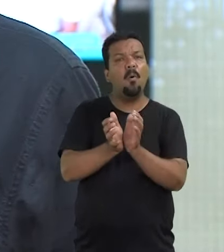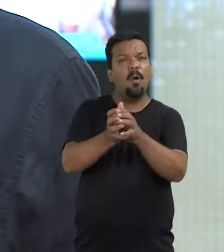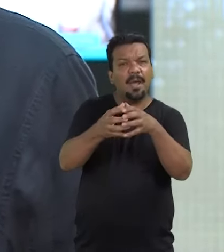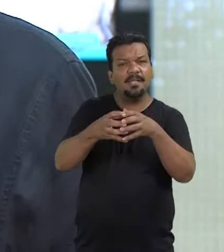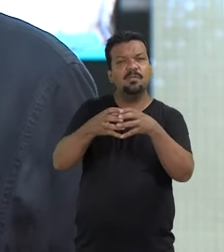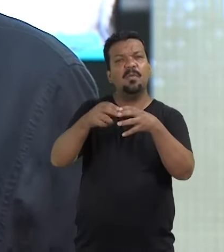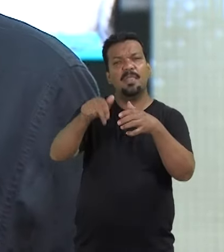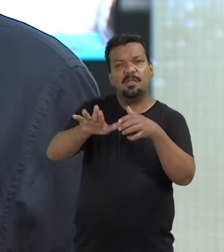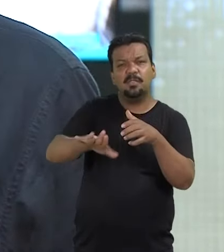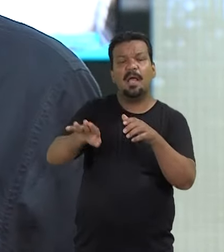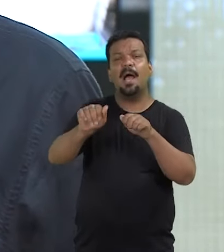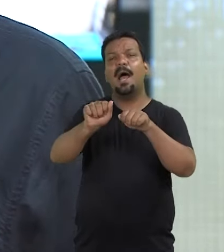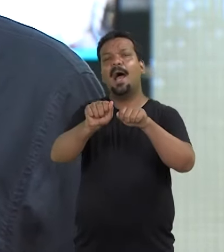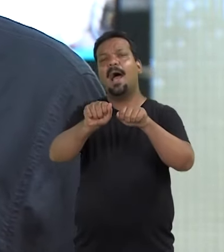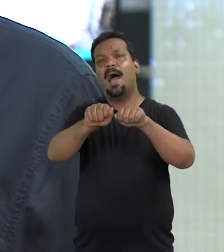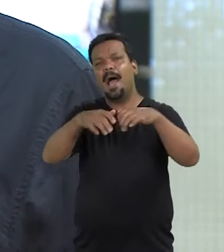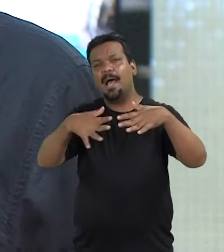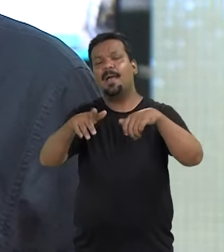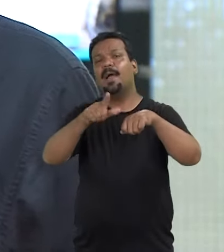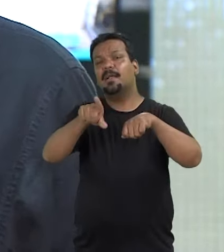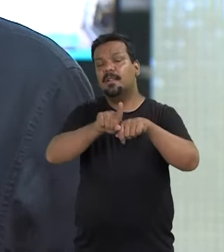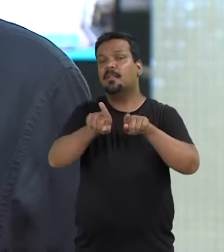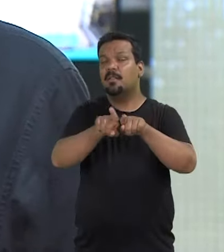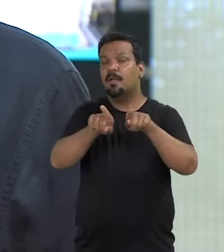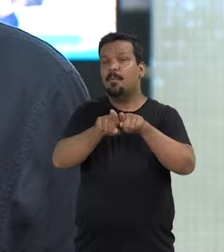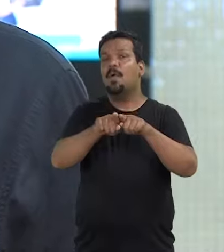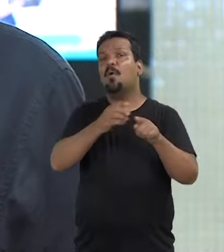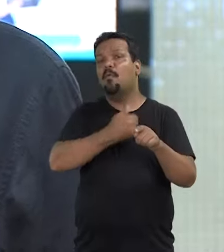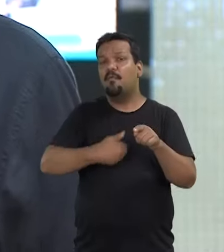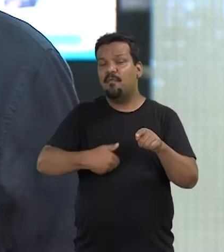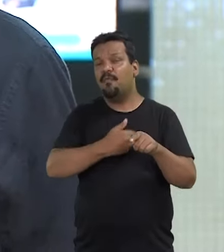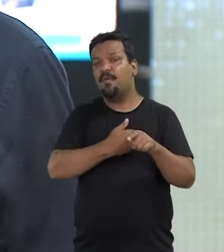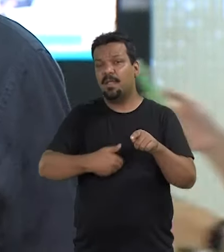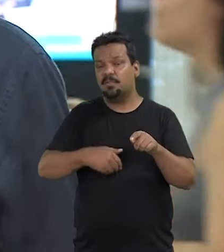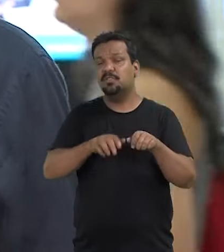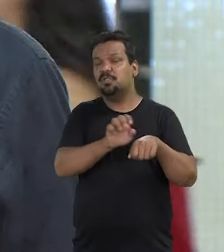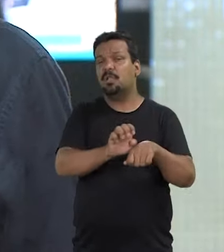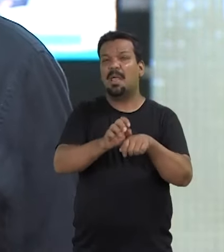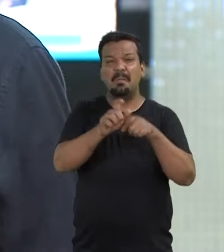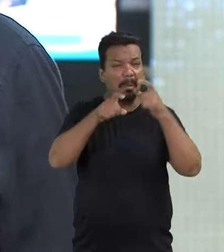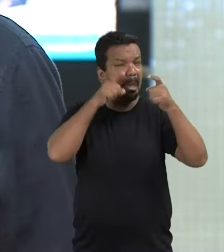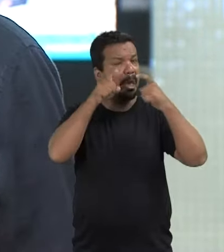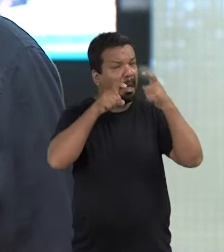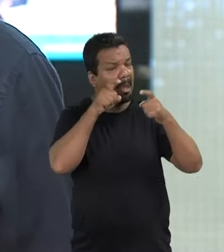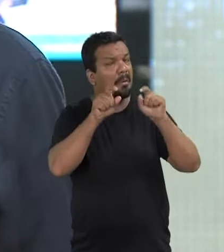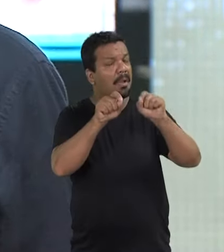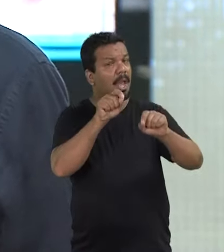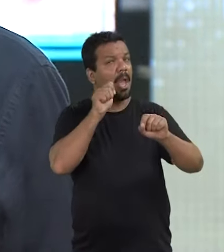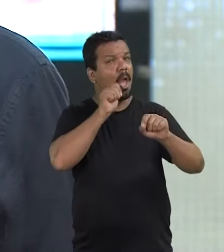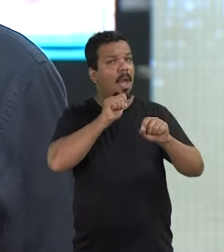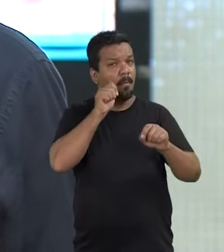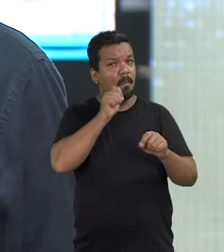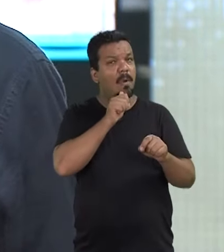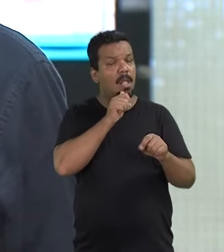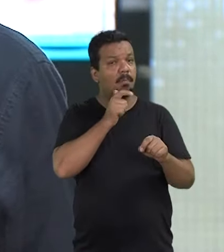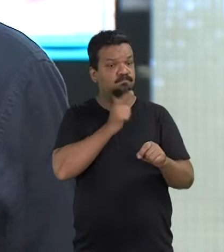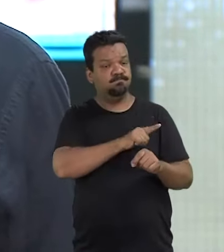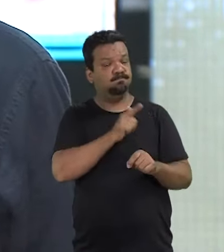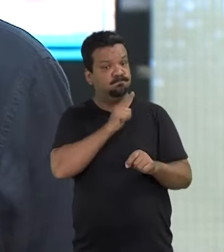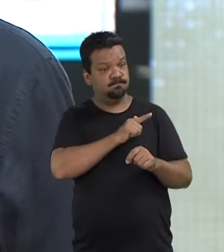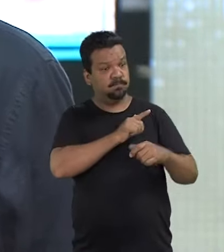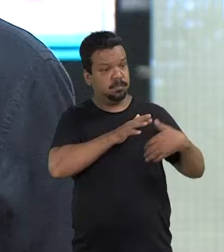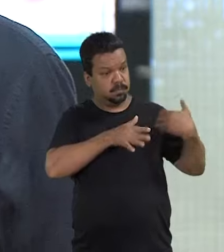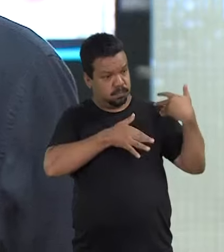Nacional, Assembleias Legislativas e Governos Estaduais. Este é um ponto a se preocupar, uma vez que mulheres